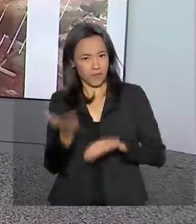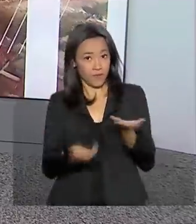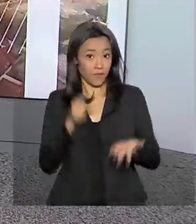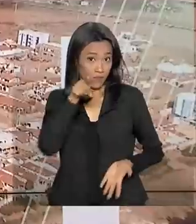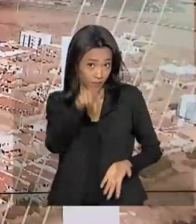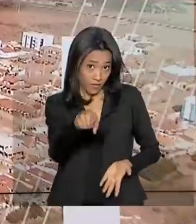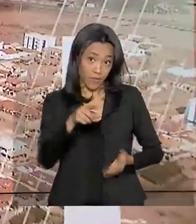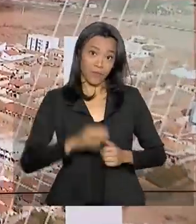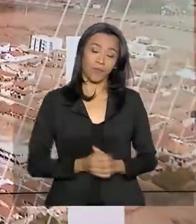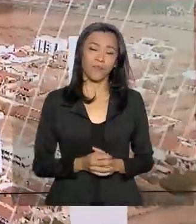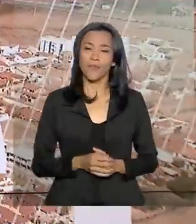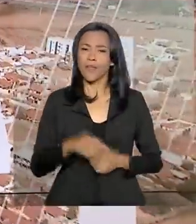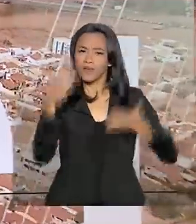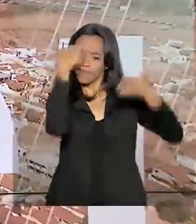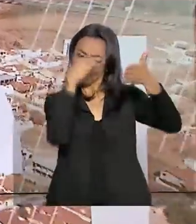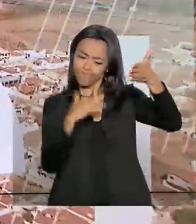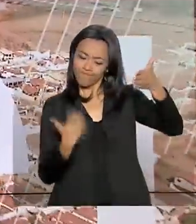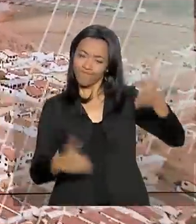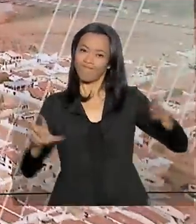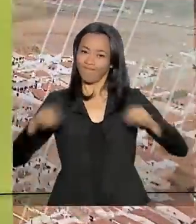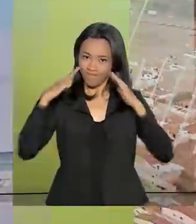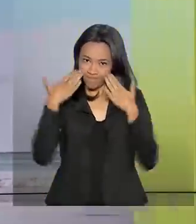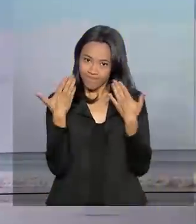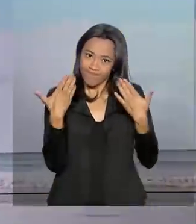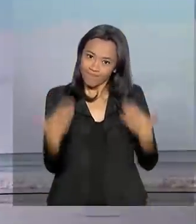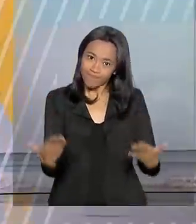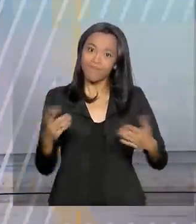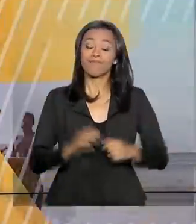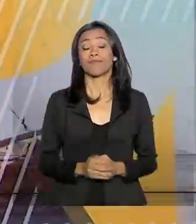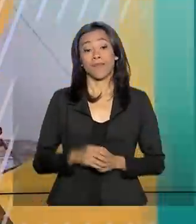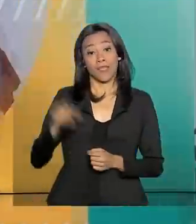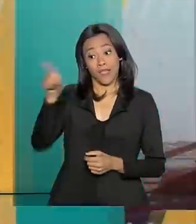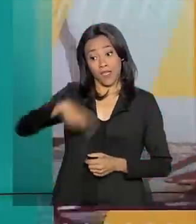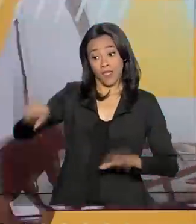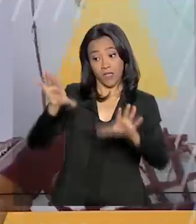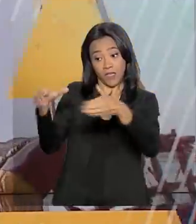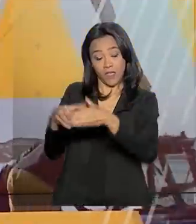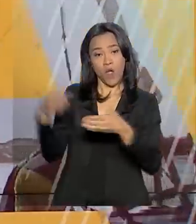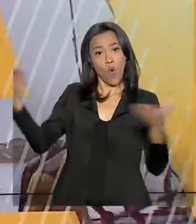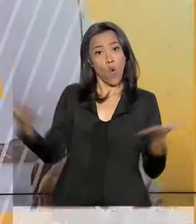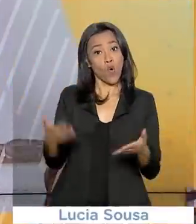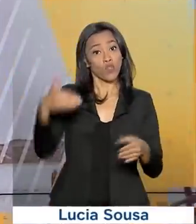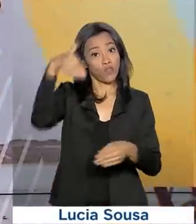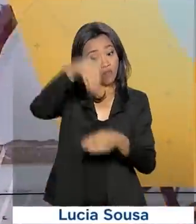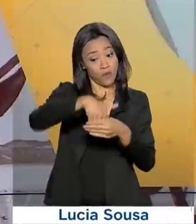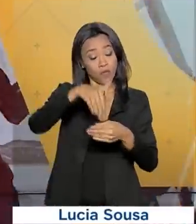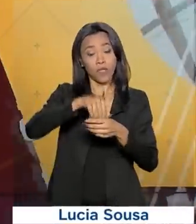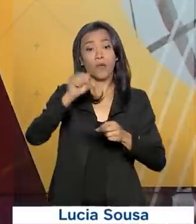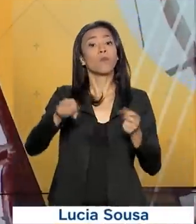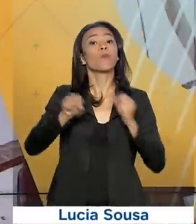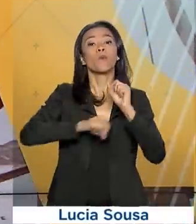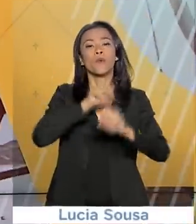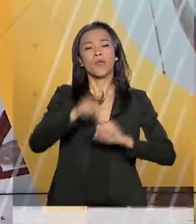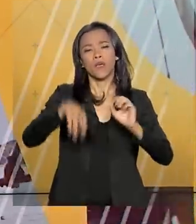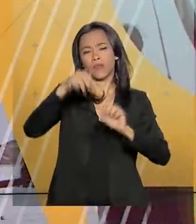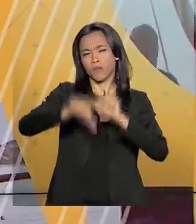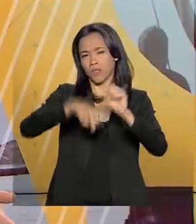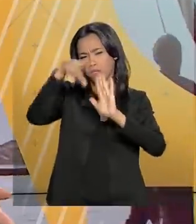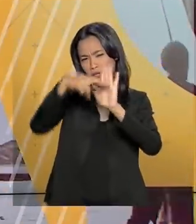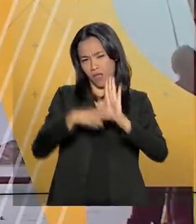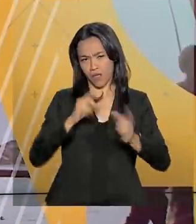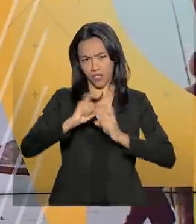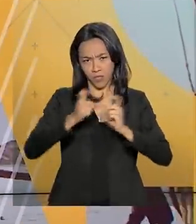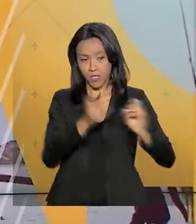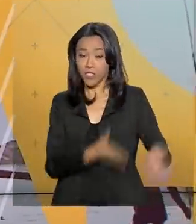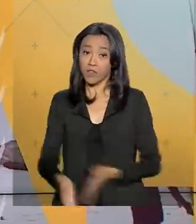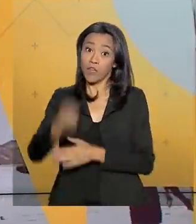para você. Confira os destaques desta edição. Parlamentares tentam votar hoje medida provisória da reforma administrativa. Dois